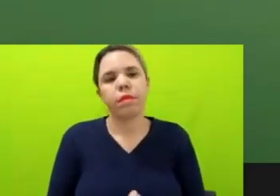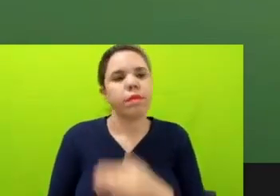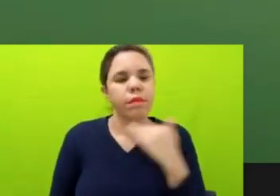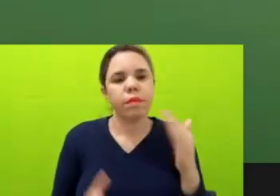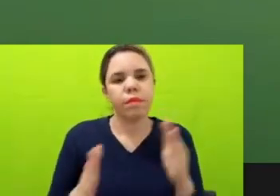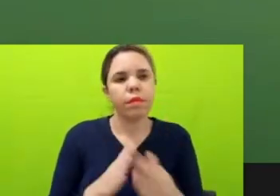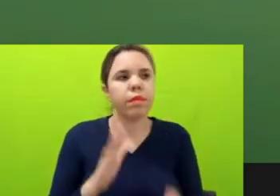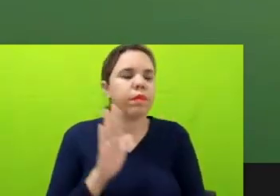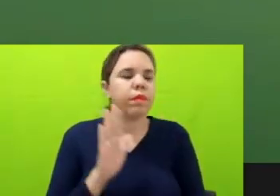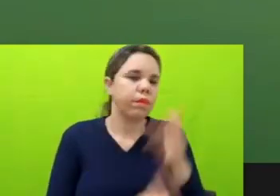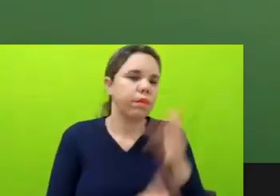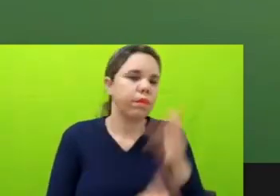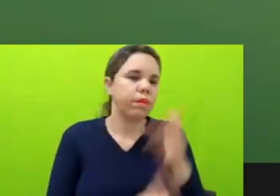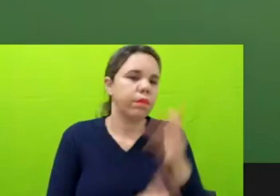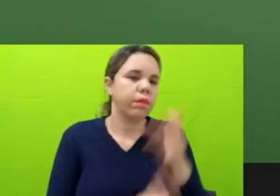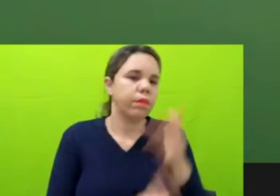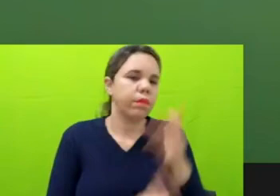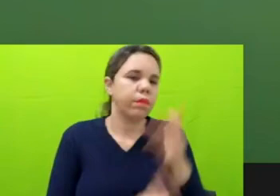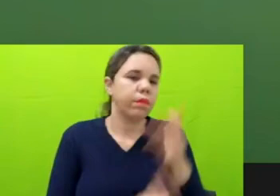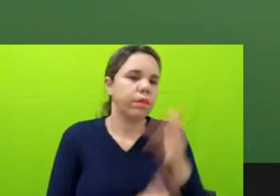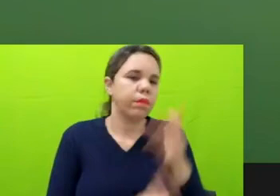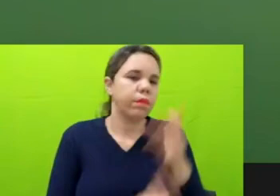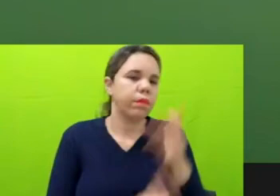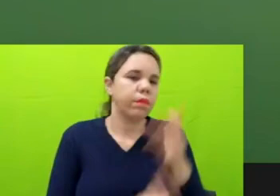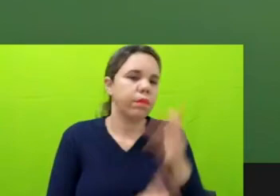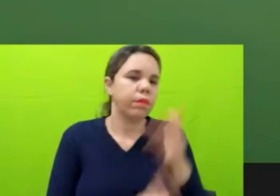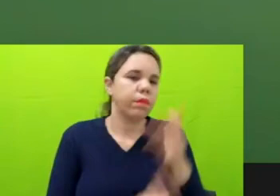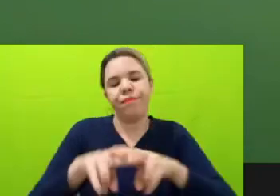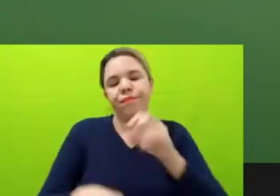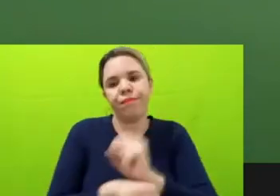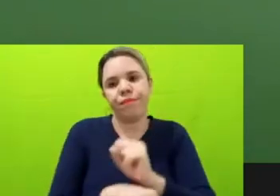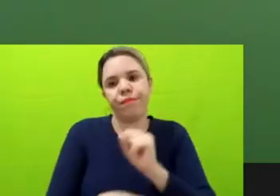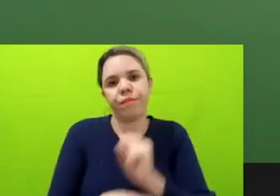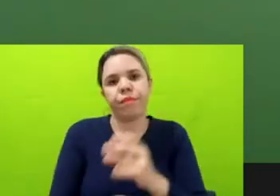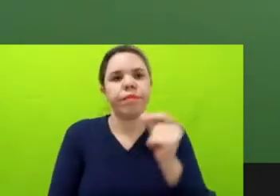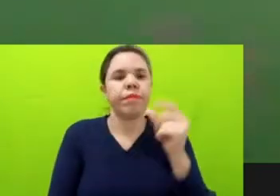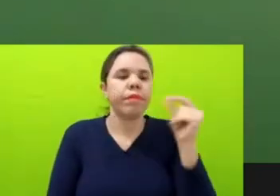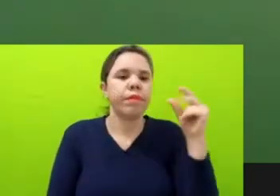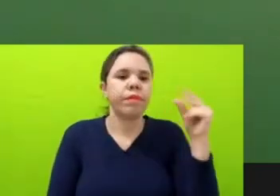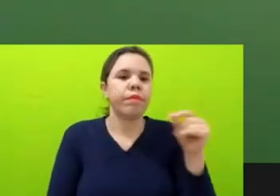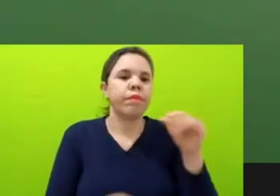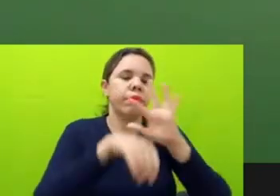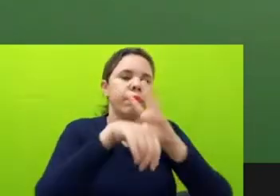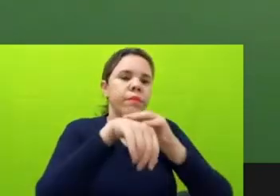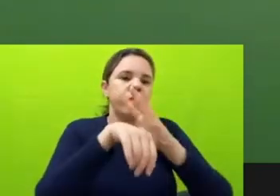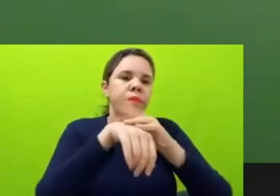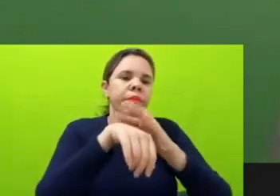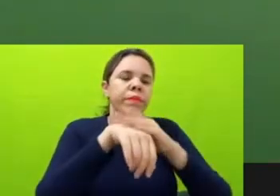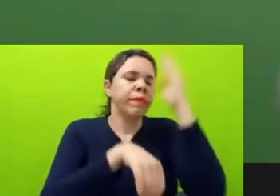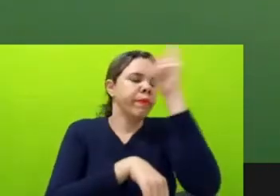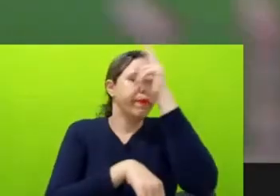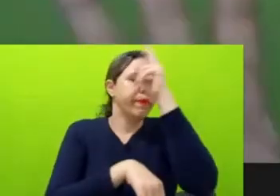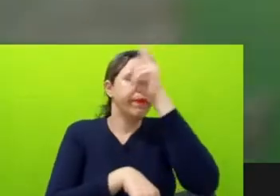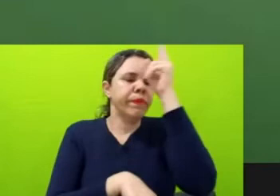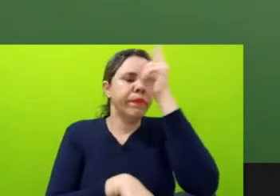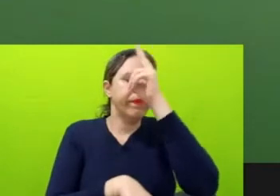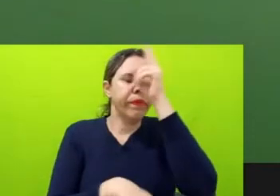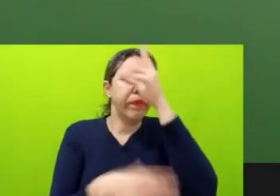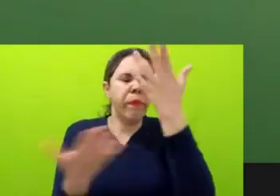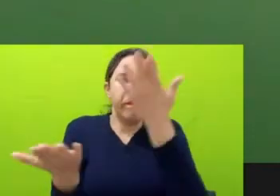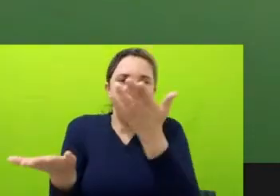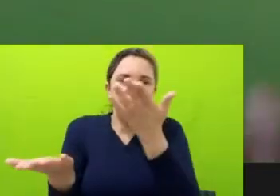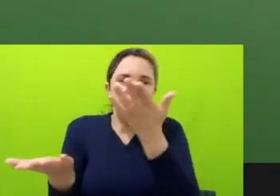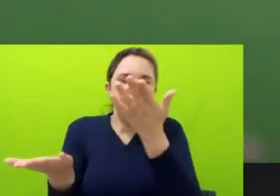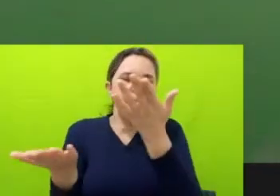ou iam ficar sentadas, né, horas e horas numa cadeira, doente, passando mal, sem... isso não foi na fase ainda do